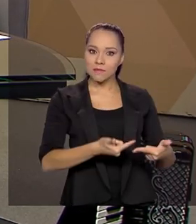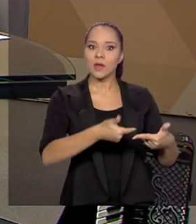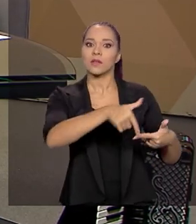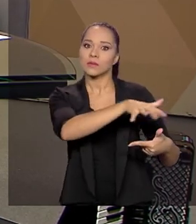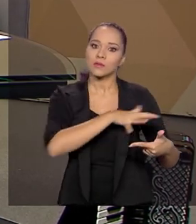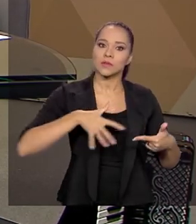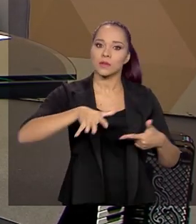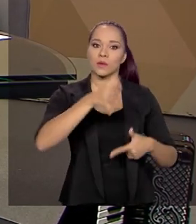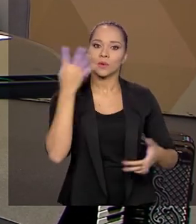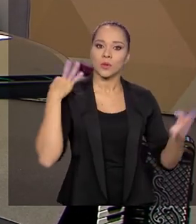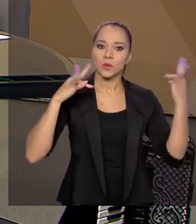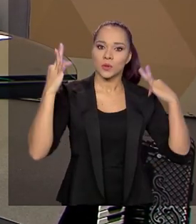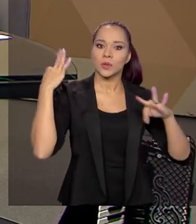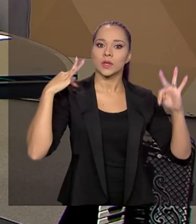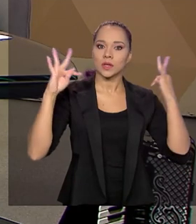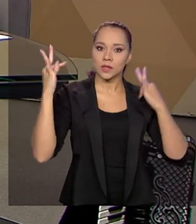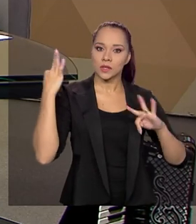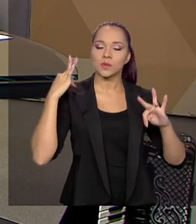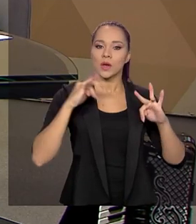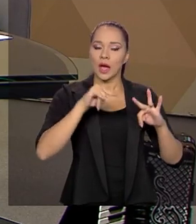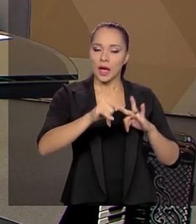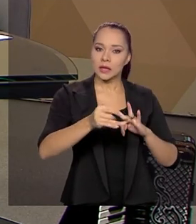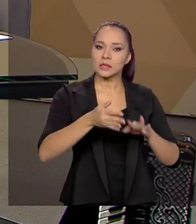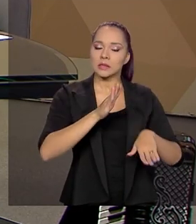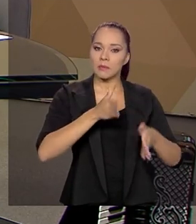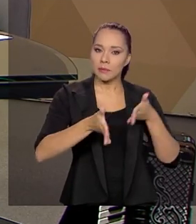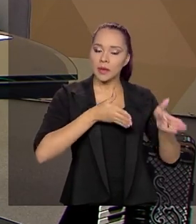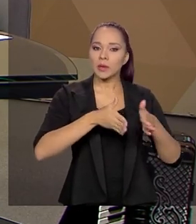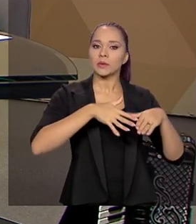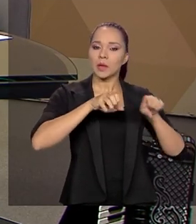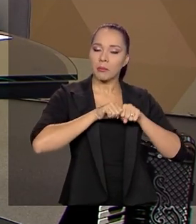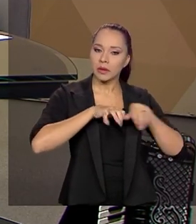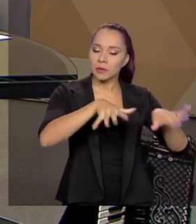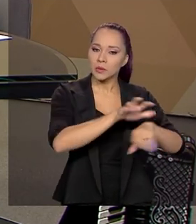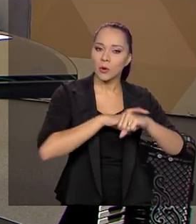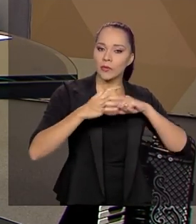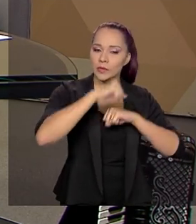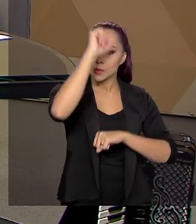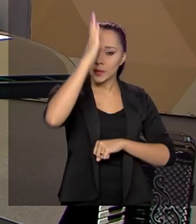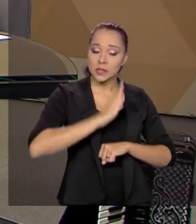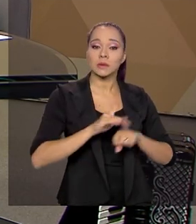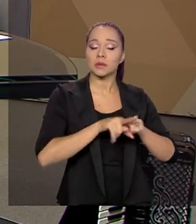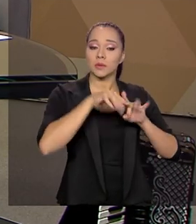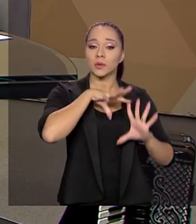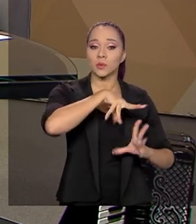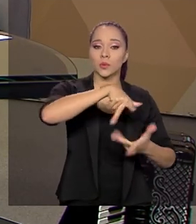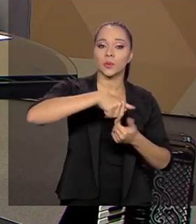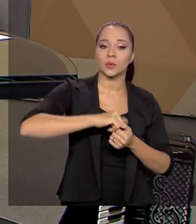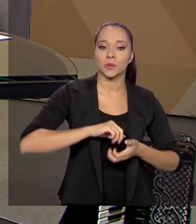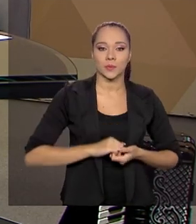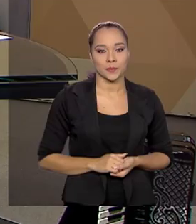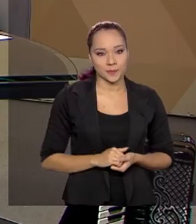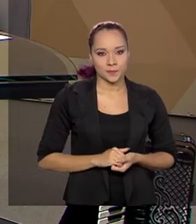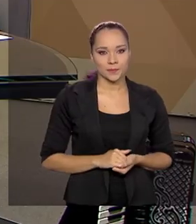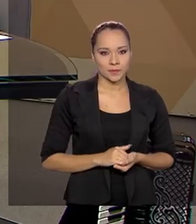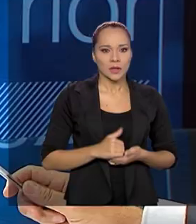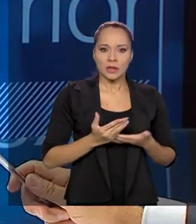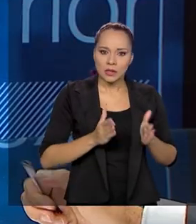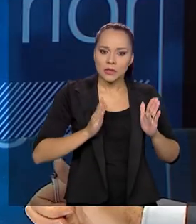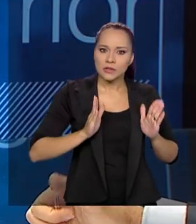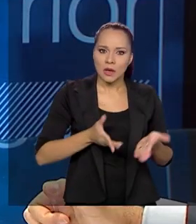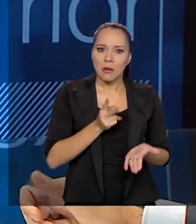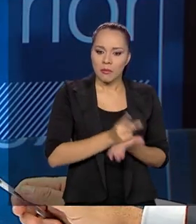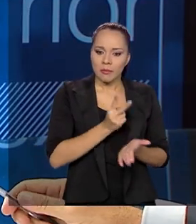setor do turismo em relação à pandemia da Covid-19 no Brasil e no mundo. E já